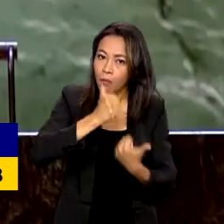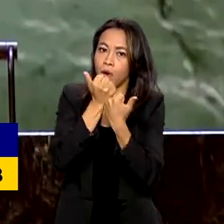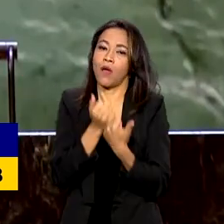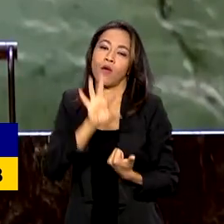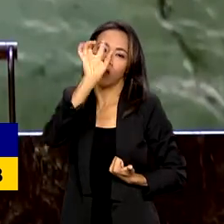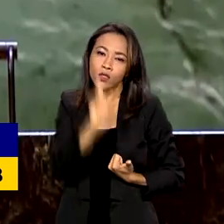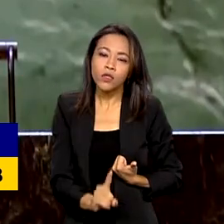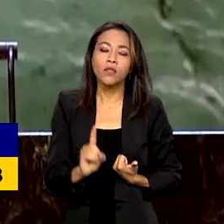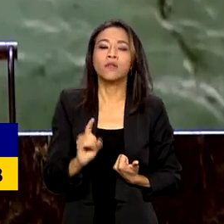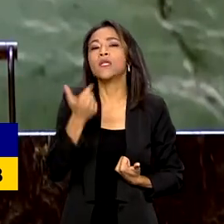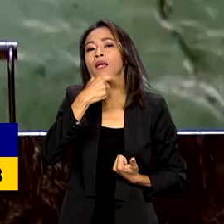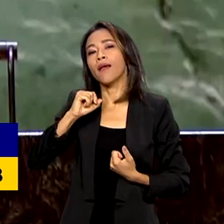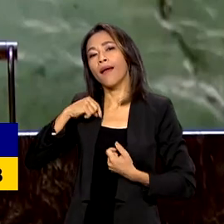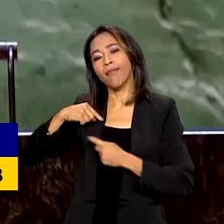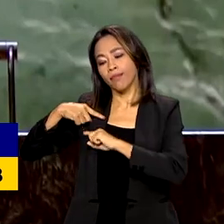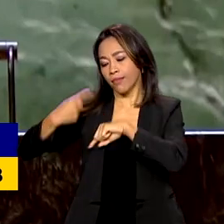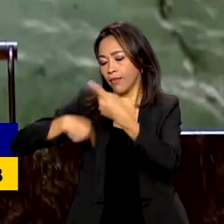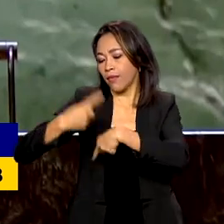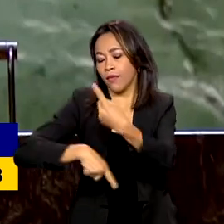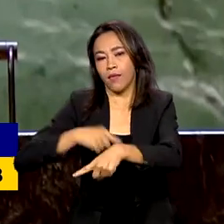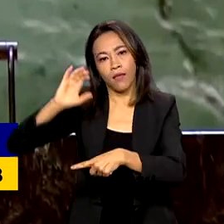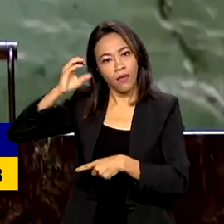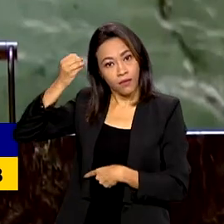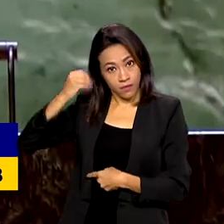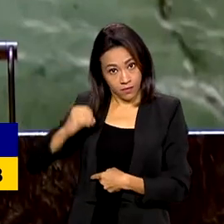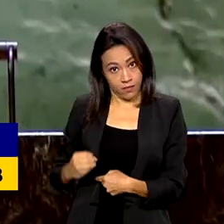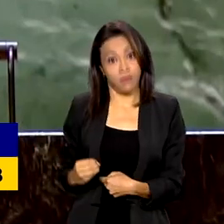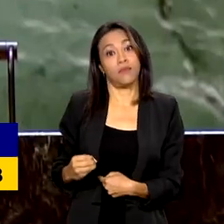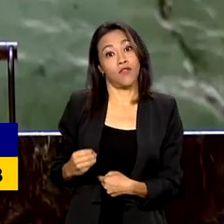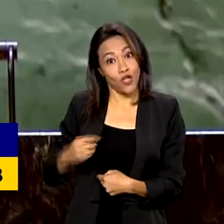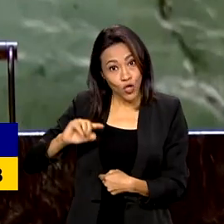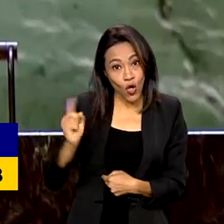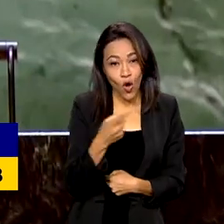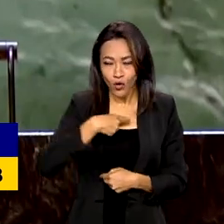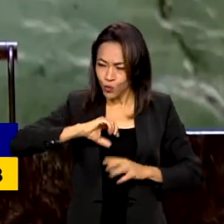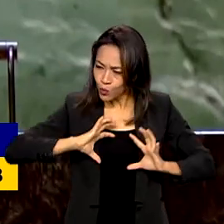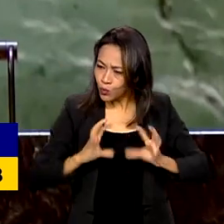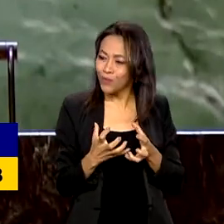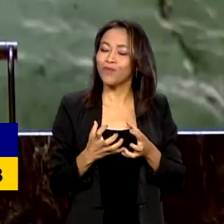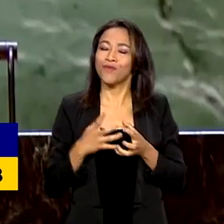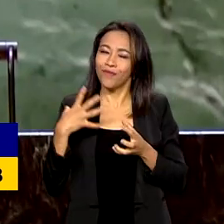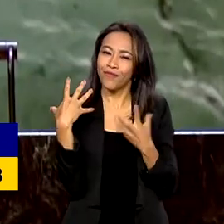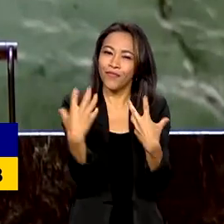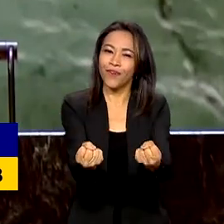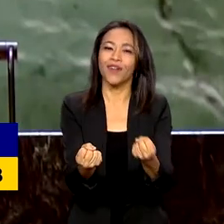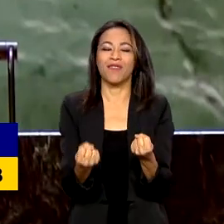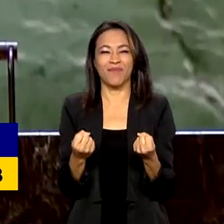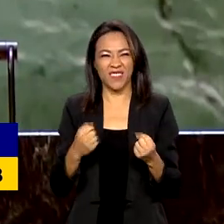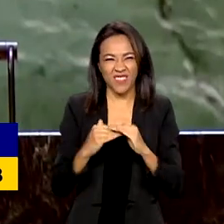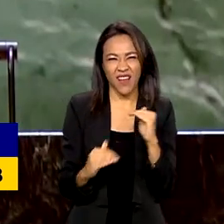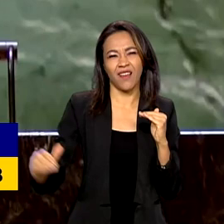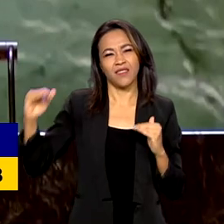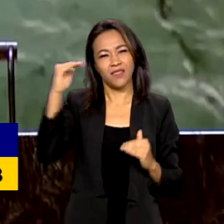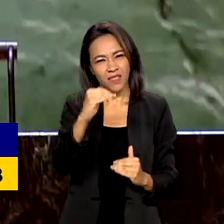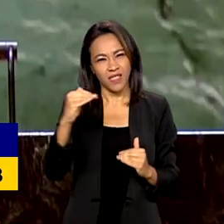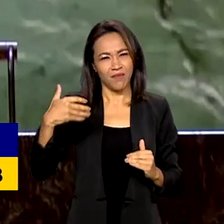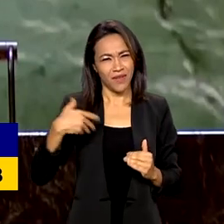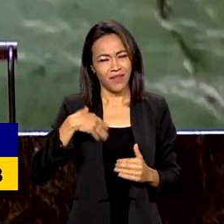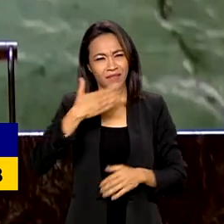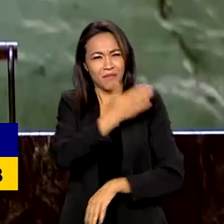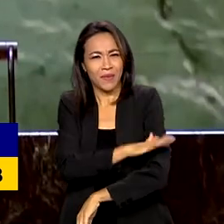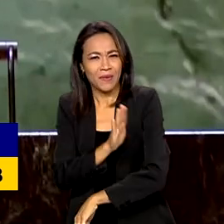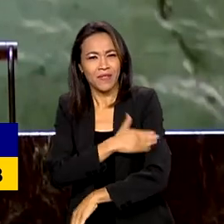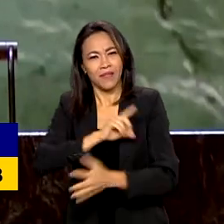africanos em todo o mundo. Juntos, juntos e juntos, nós superaremos raças e promoveremos a